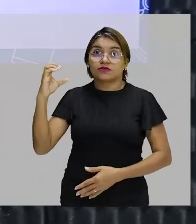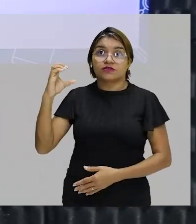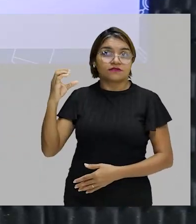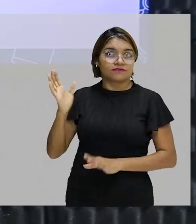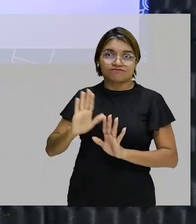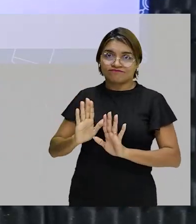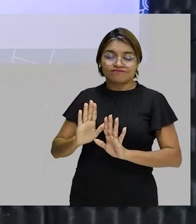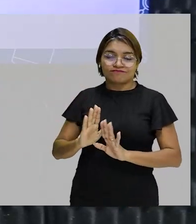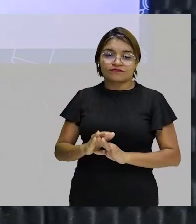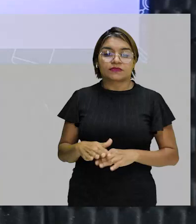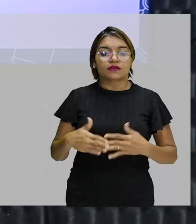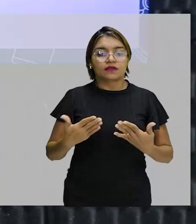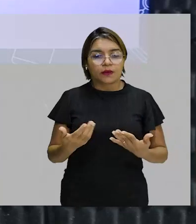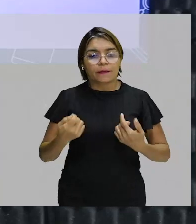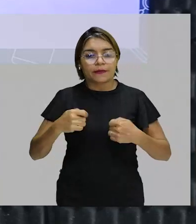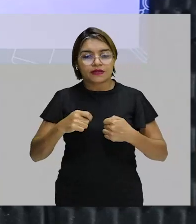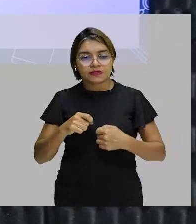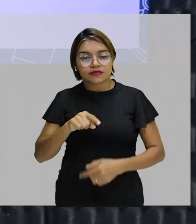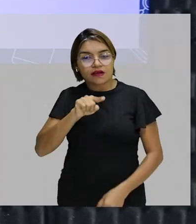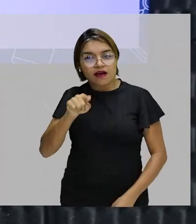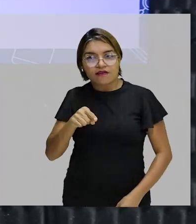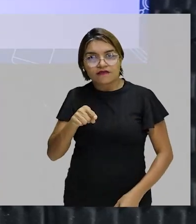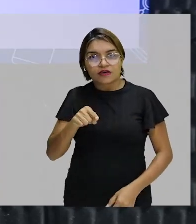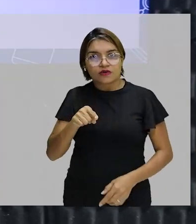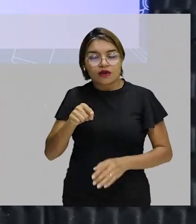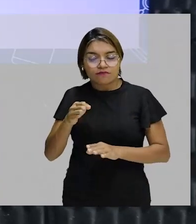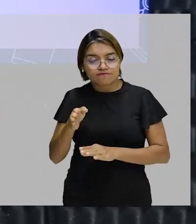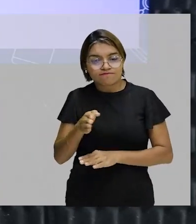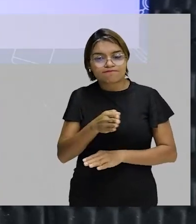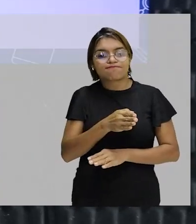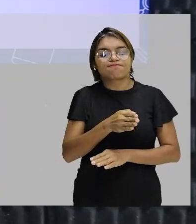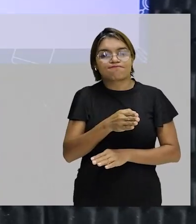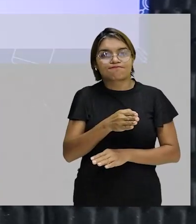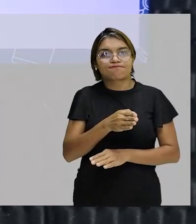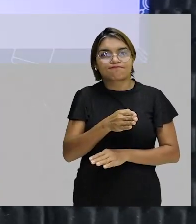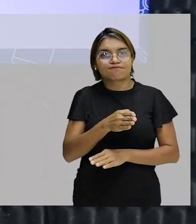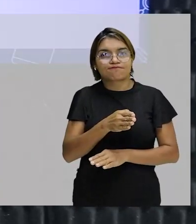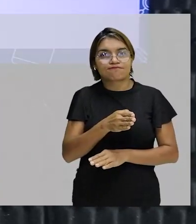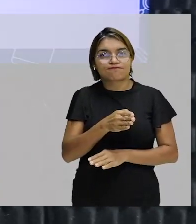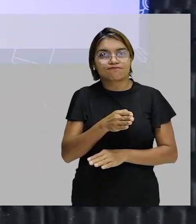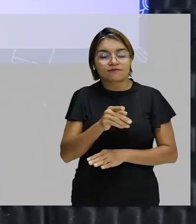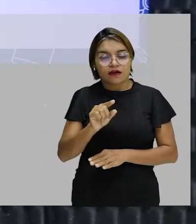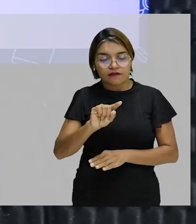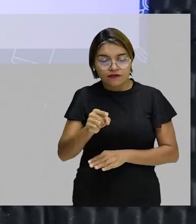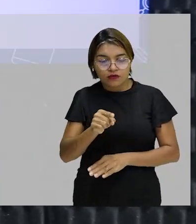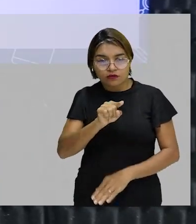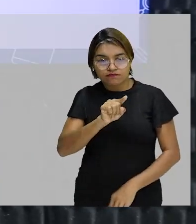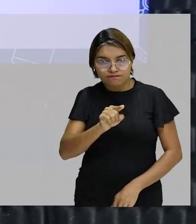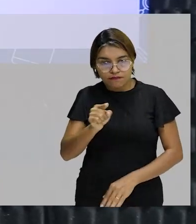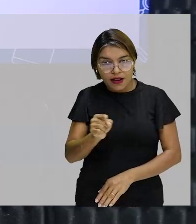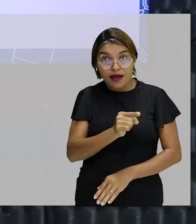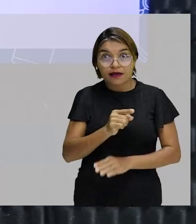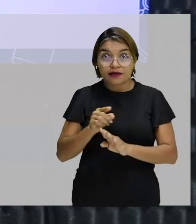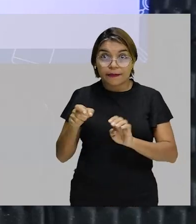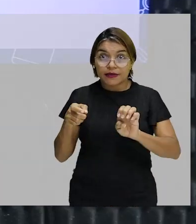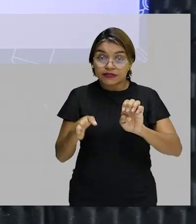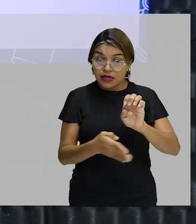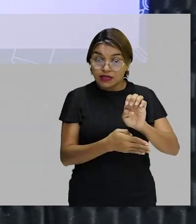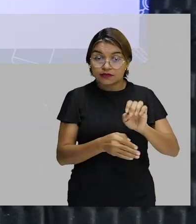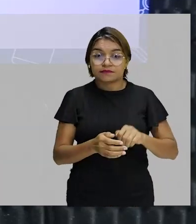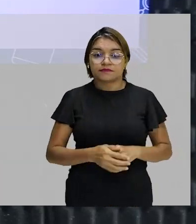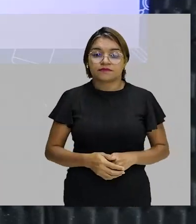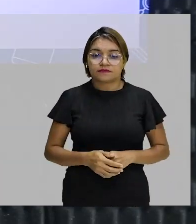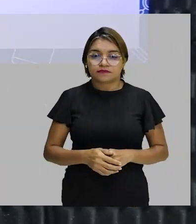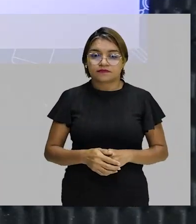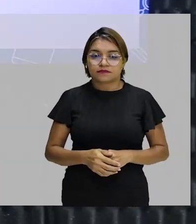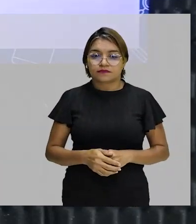Então, para isso, eu vou deslocar a vírgula, que é uma casa, para a esquerda, e vou aumentar em uma unidade a nossa potência. 1